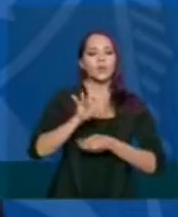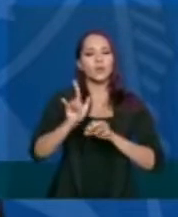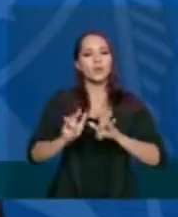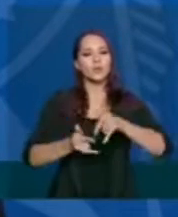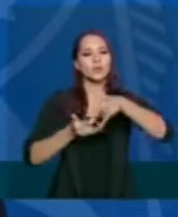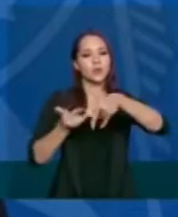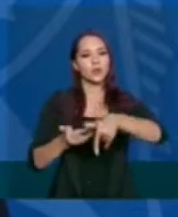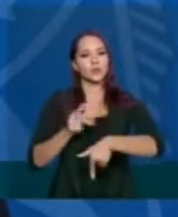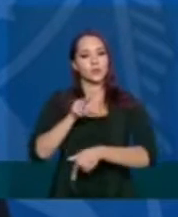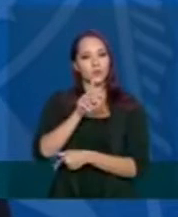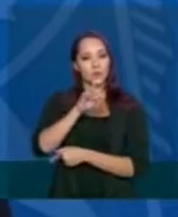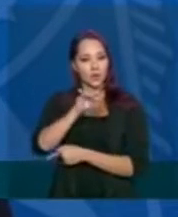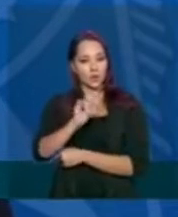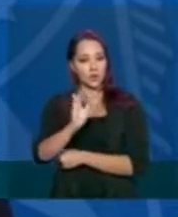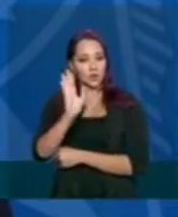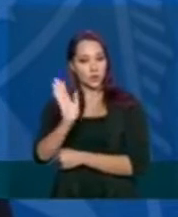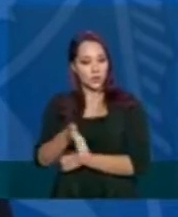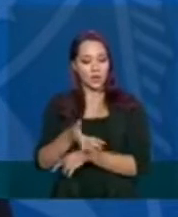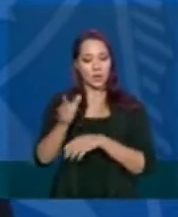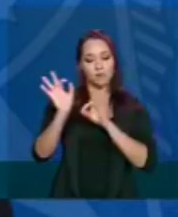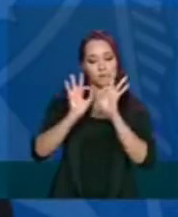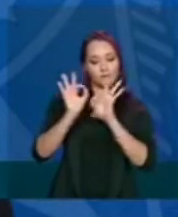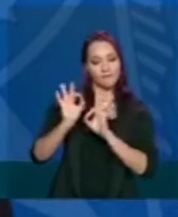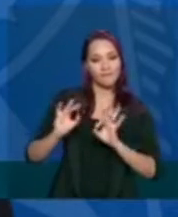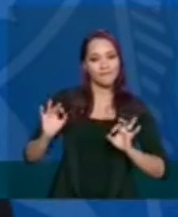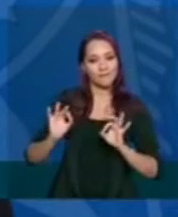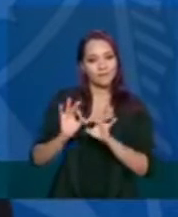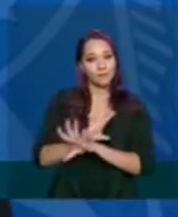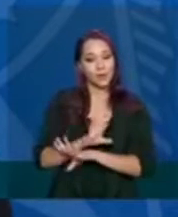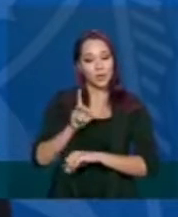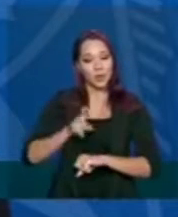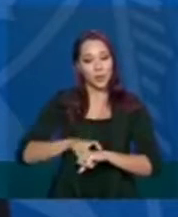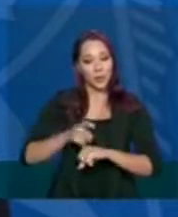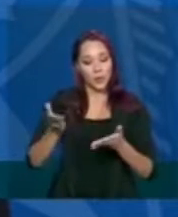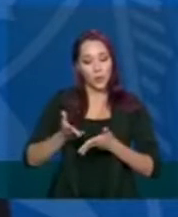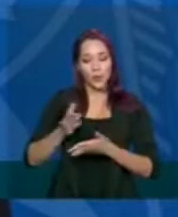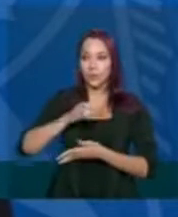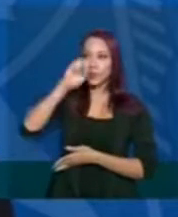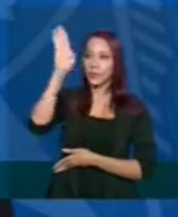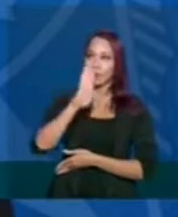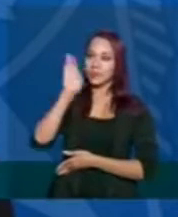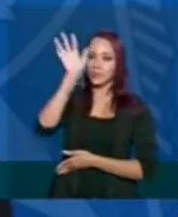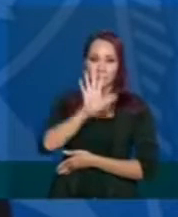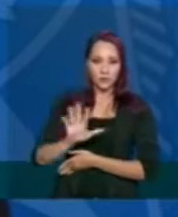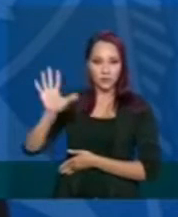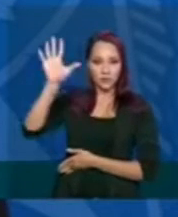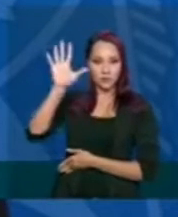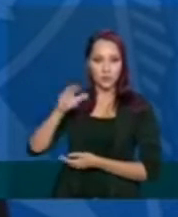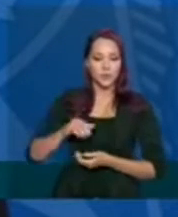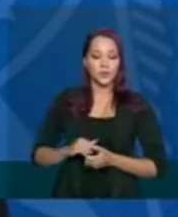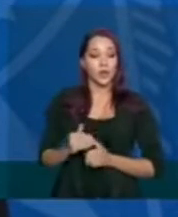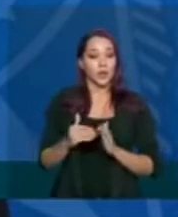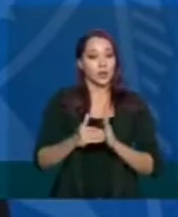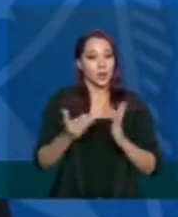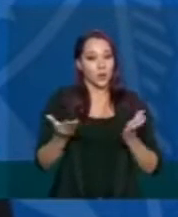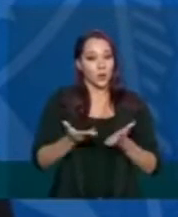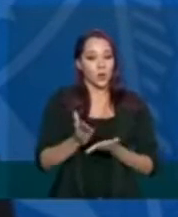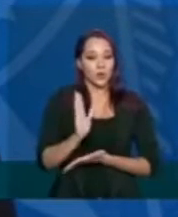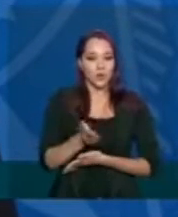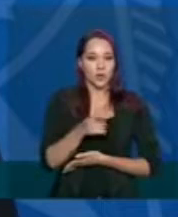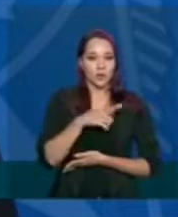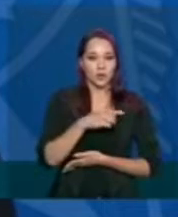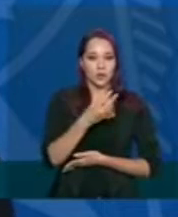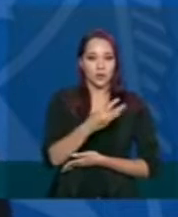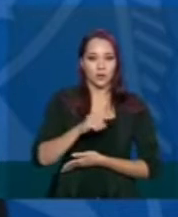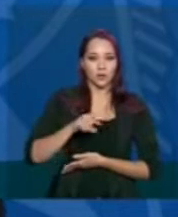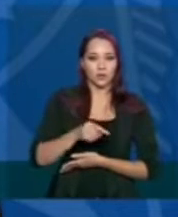UTI que a gente já habilitou até este momento em todo o território nacional. Até agora, nós habilitamos